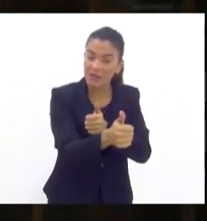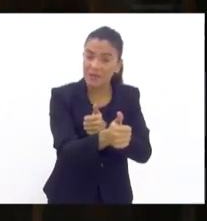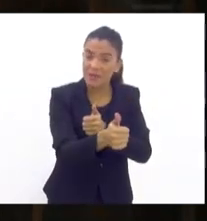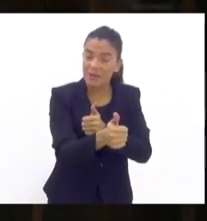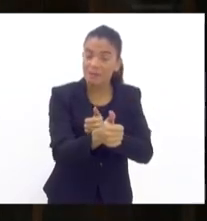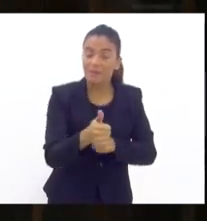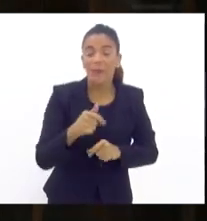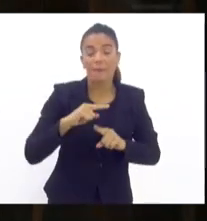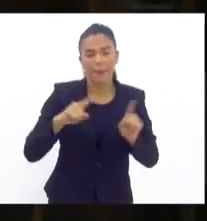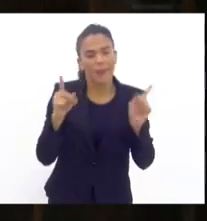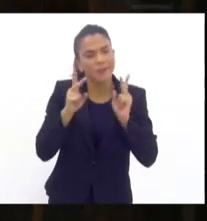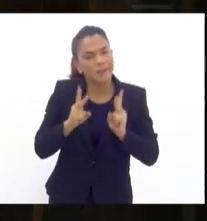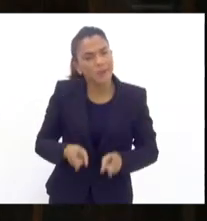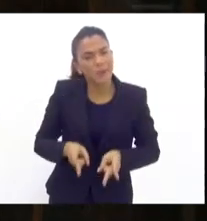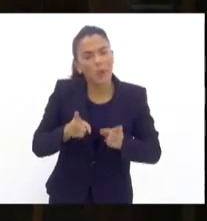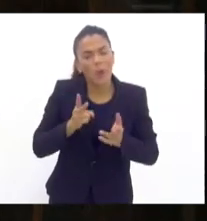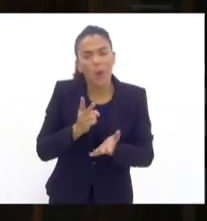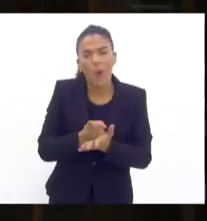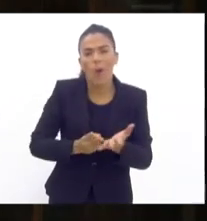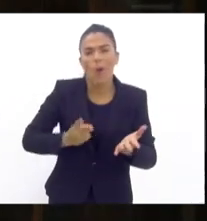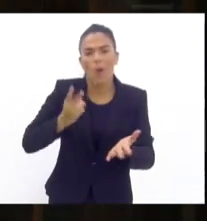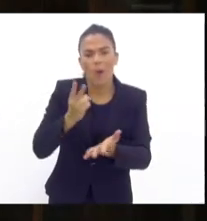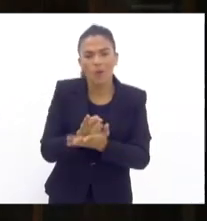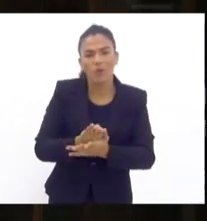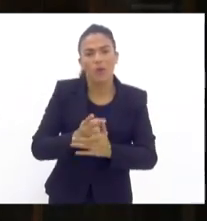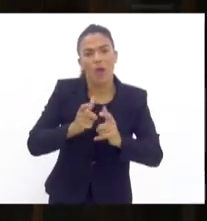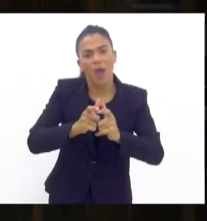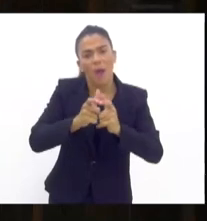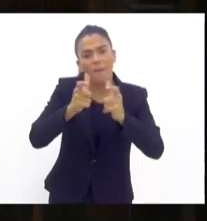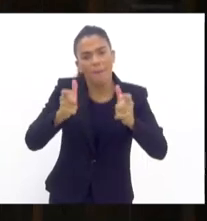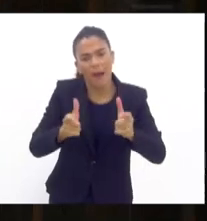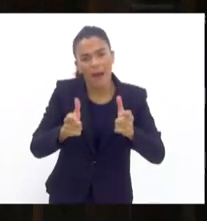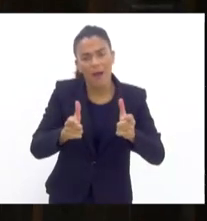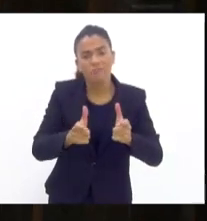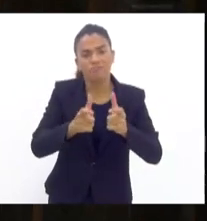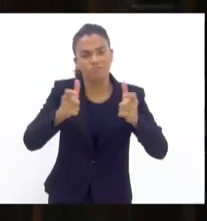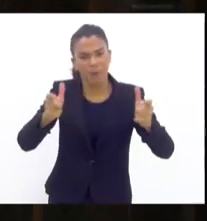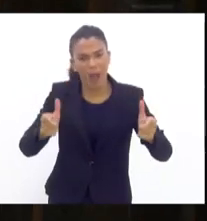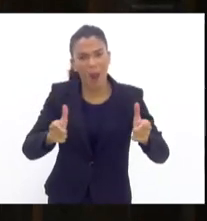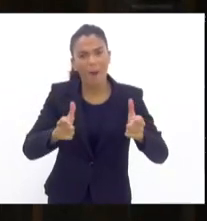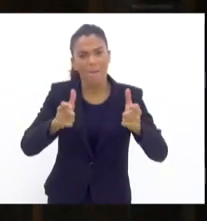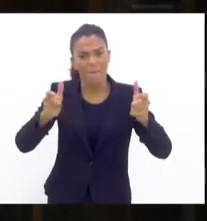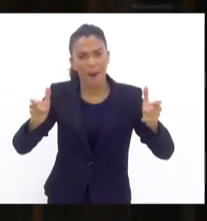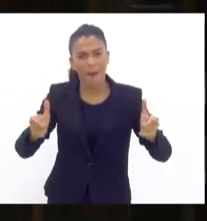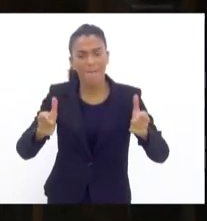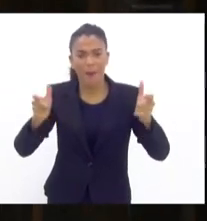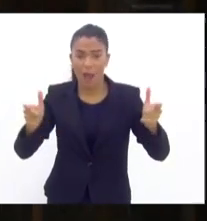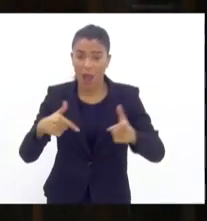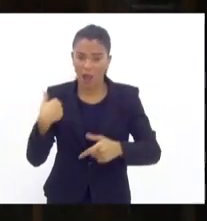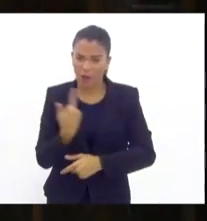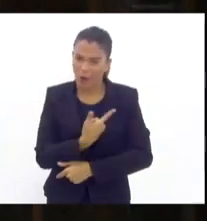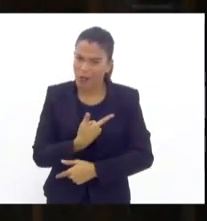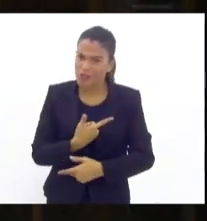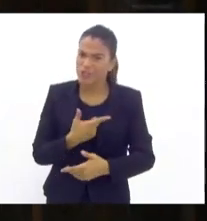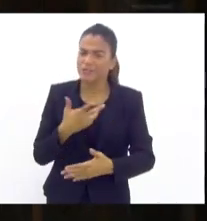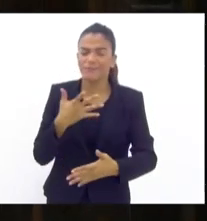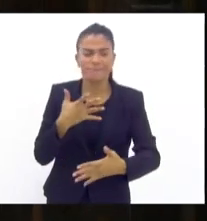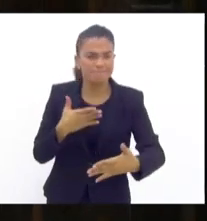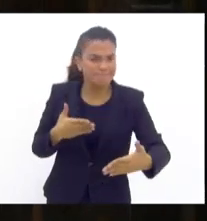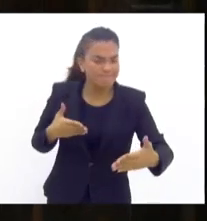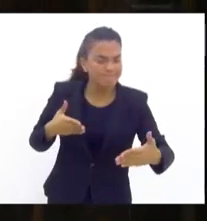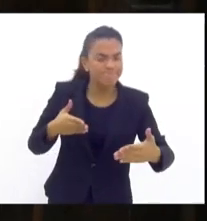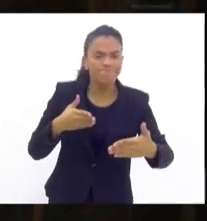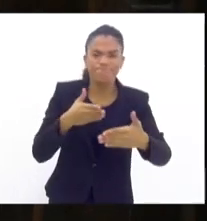continua aumentando cada vez mais. Estamos enfrentando o mais do mesmo. Então,